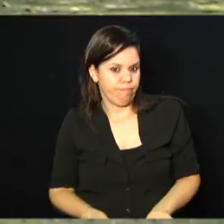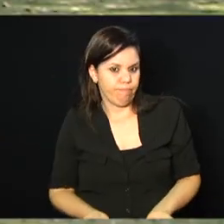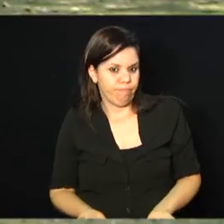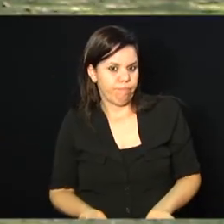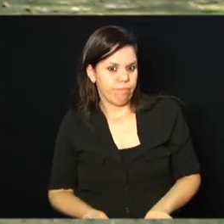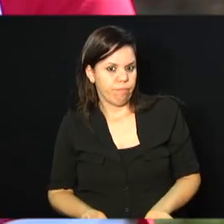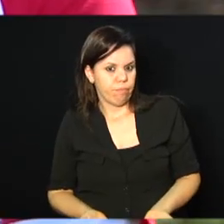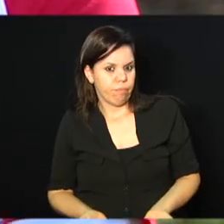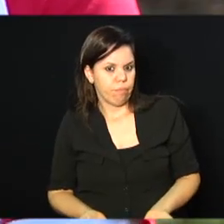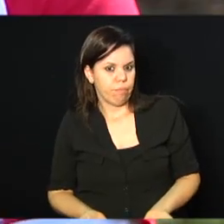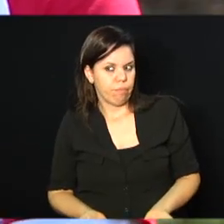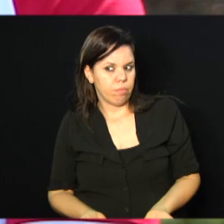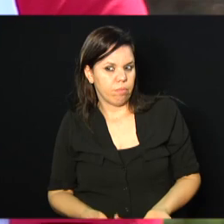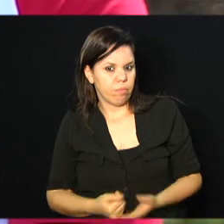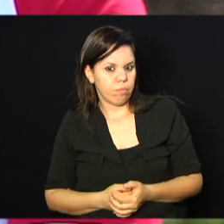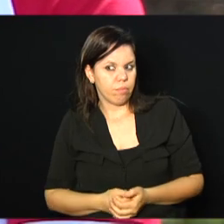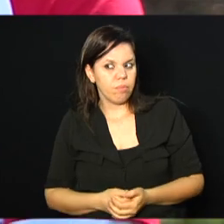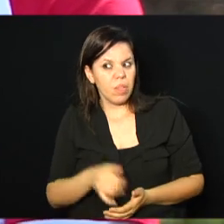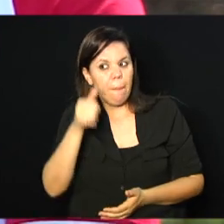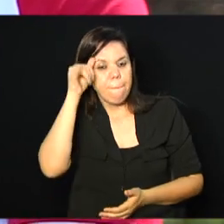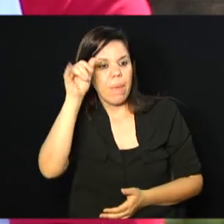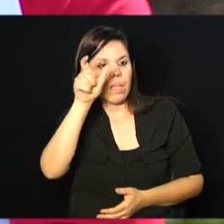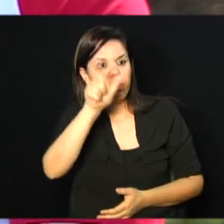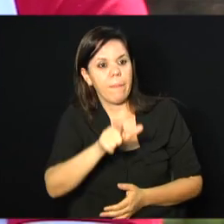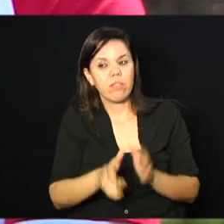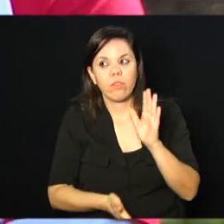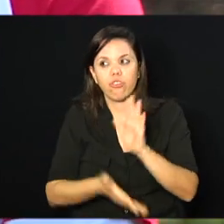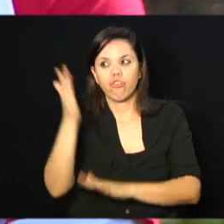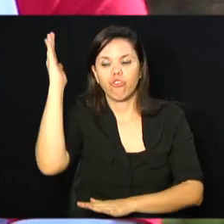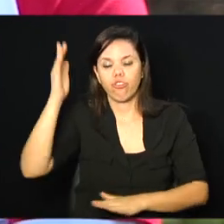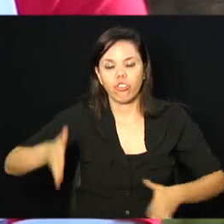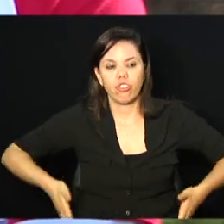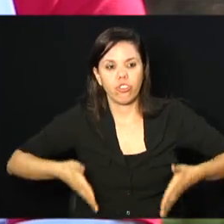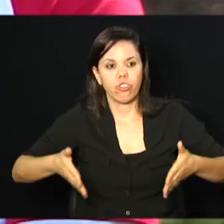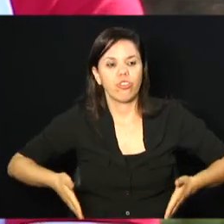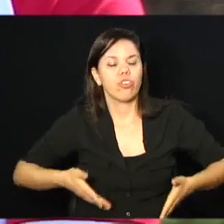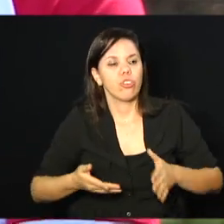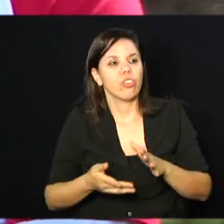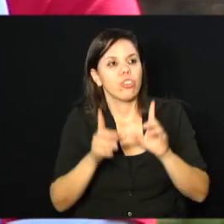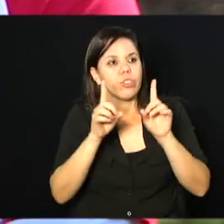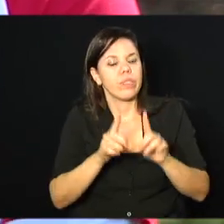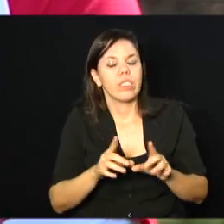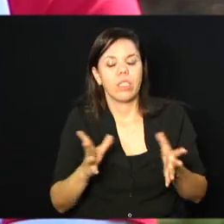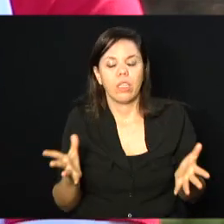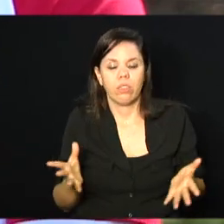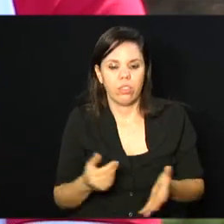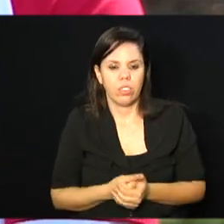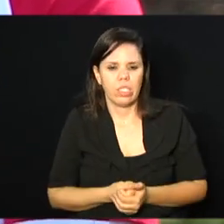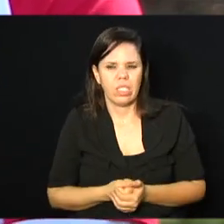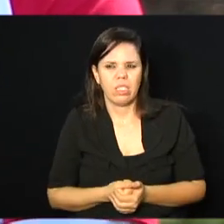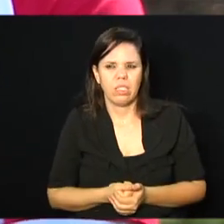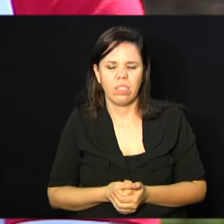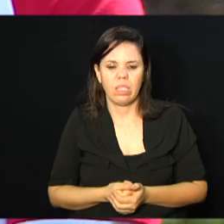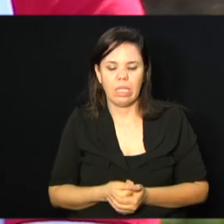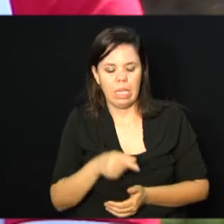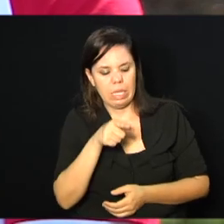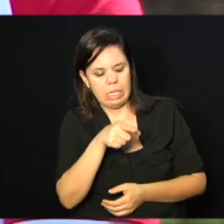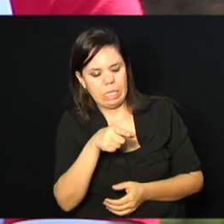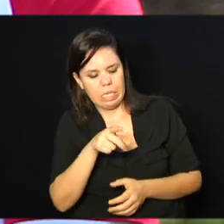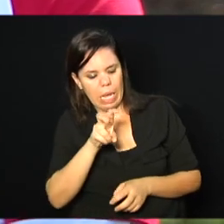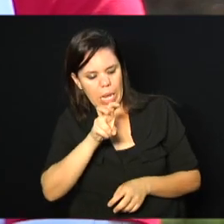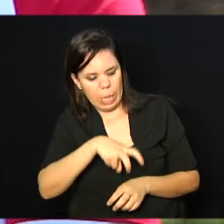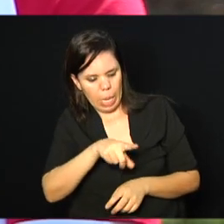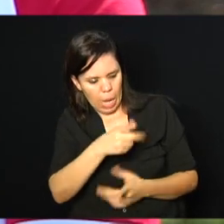limita aquela pessoa. Já limita, porque convive dia a dia. Ele pensa assim, essa cadeira é uma prisão.